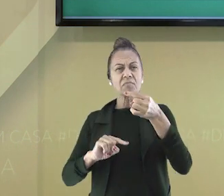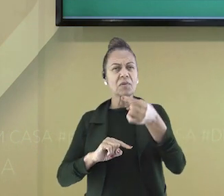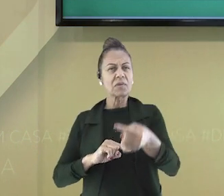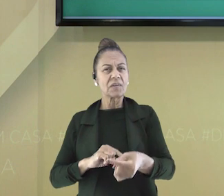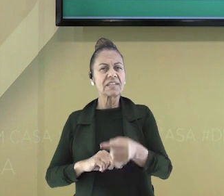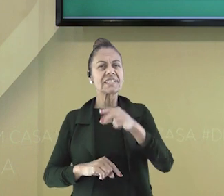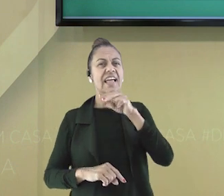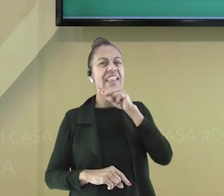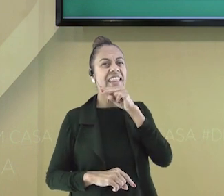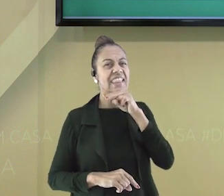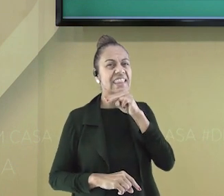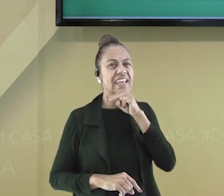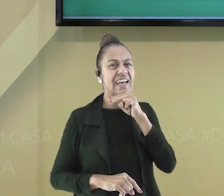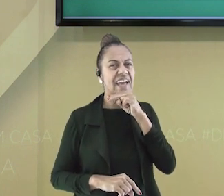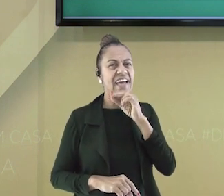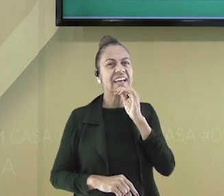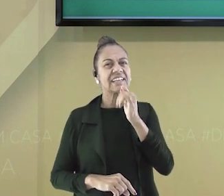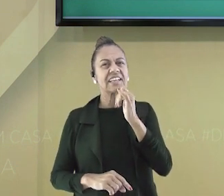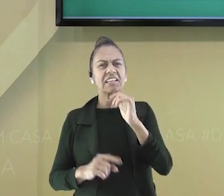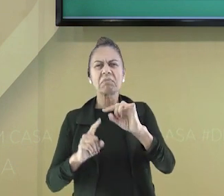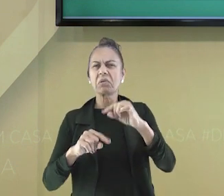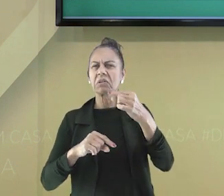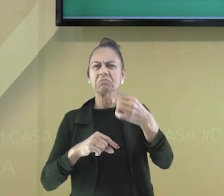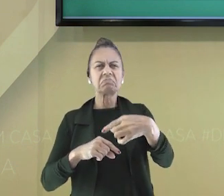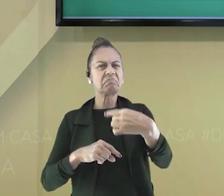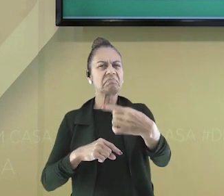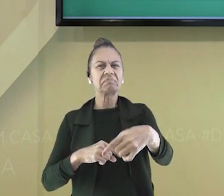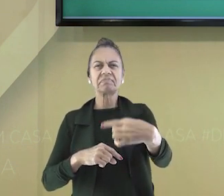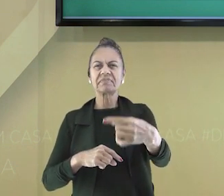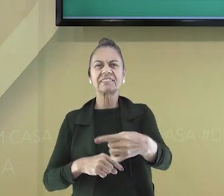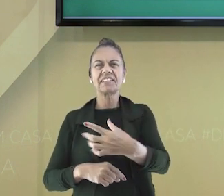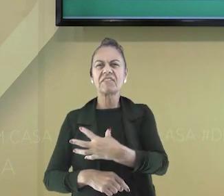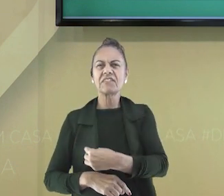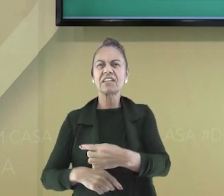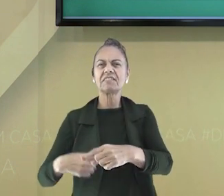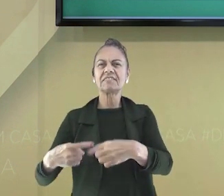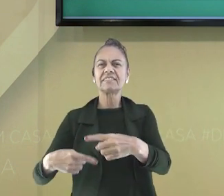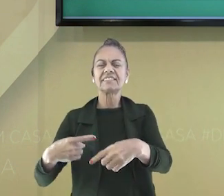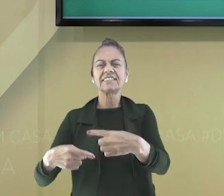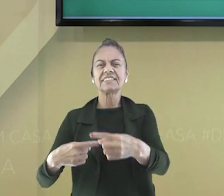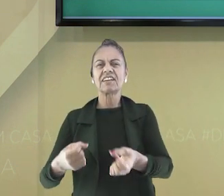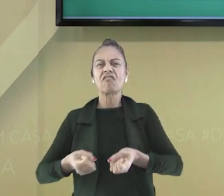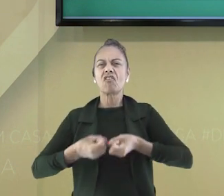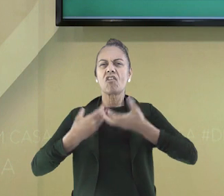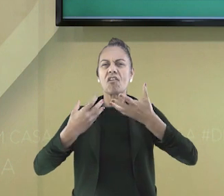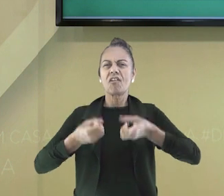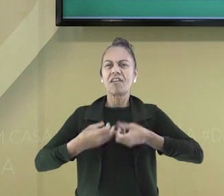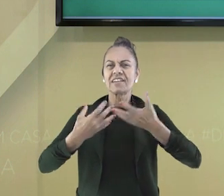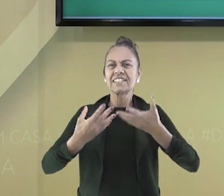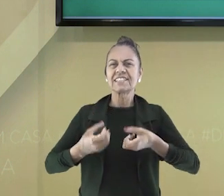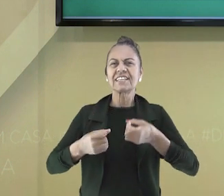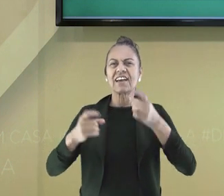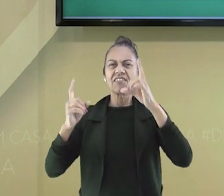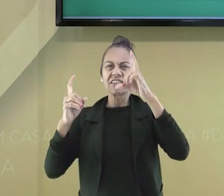de recontar aos netos algumas histórias. O tempo de ver e brincar aos bisnetos e aprender com eles.